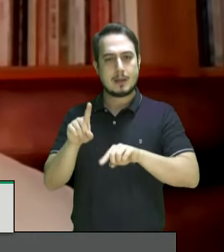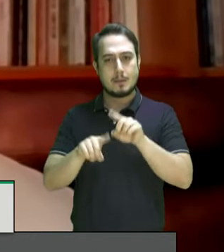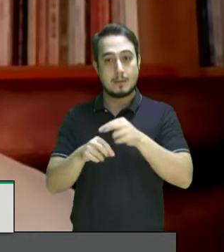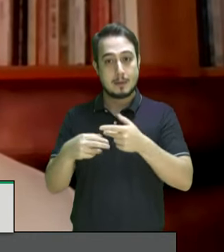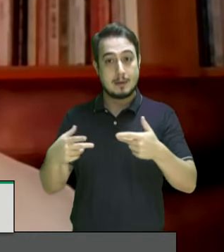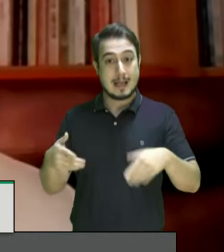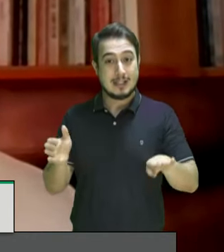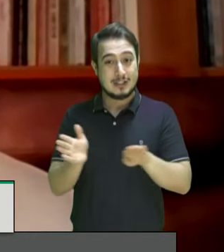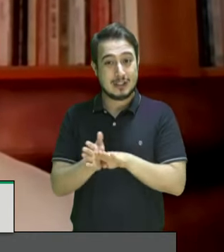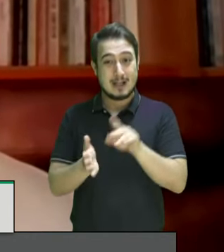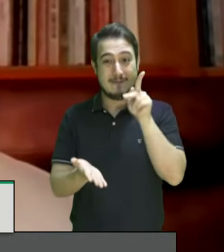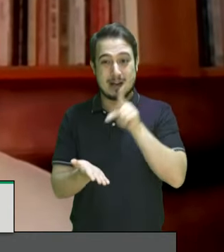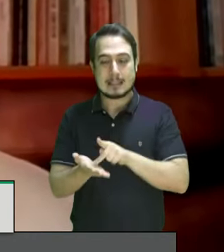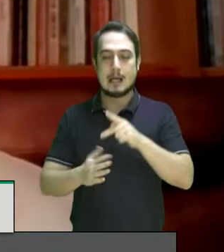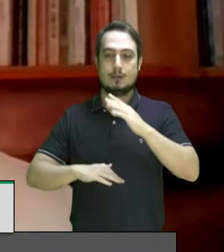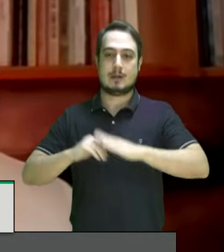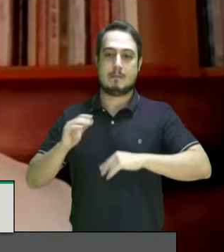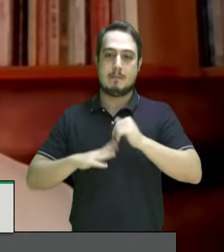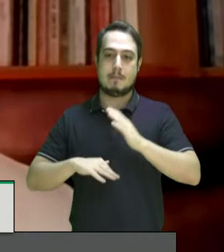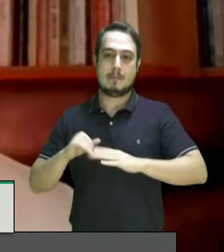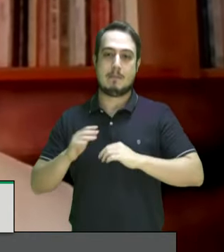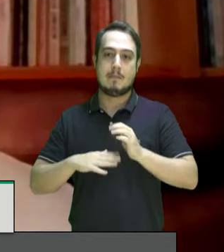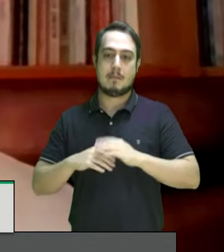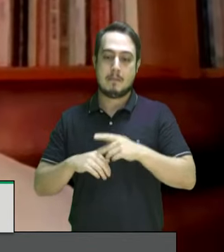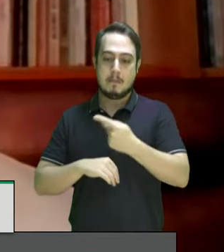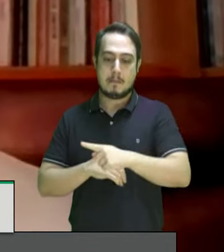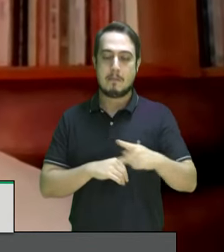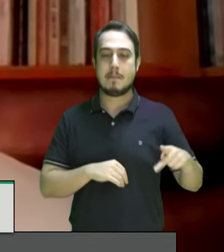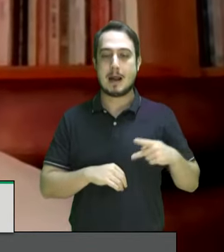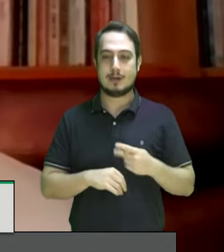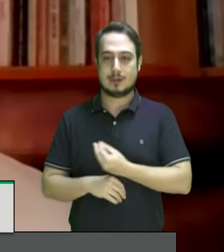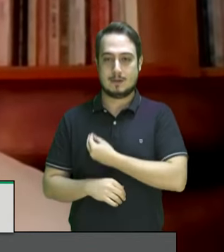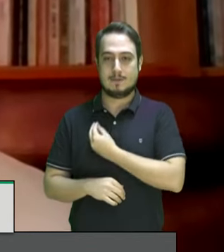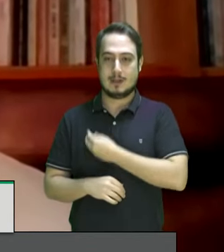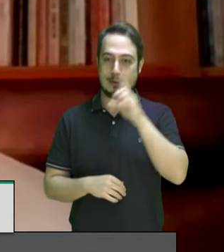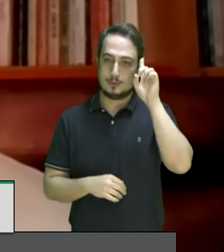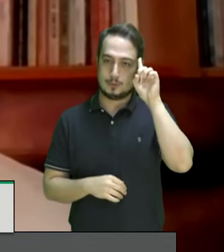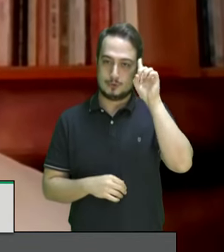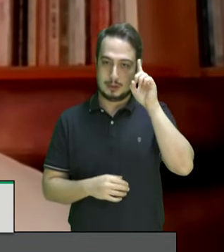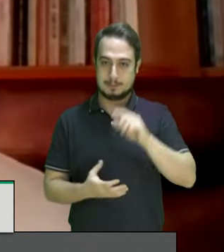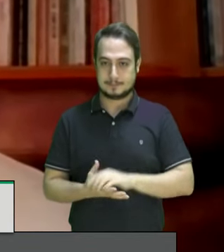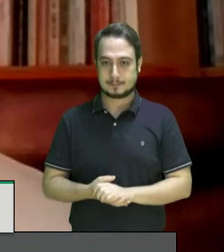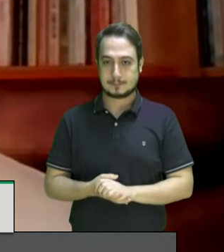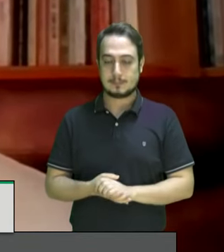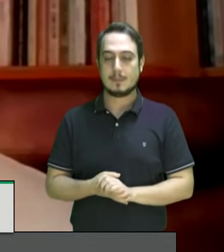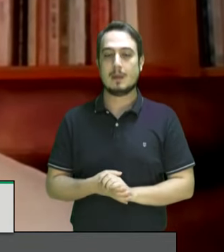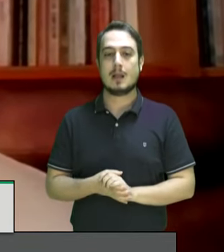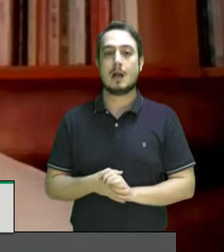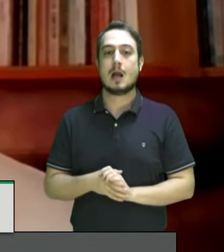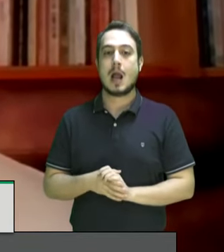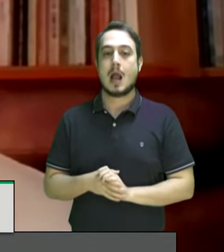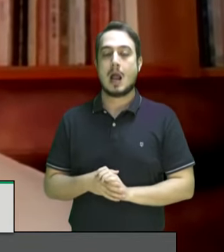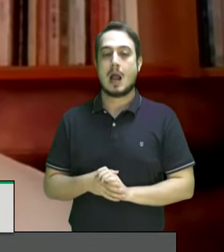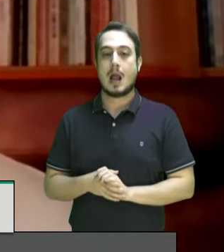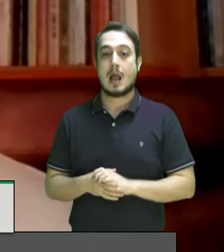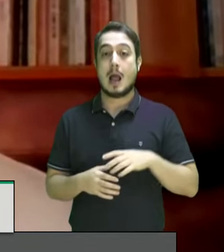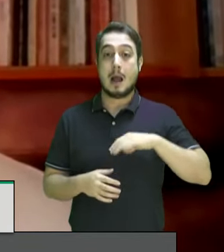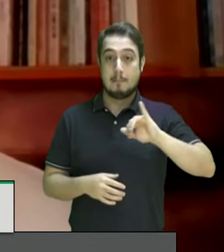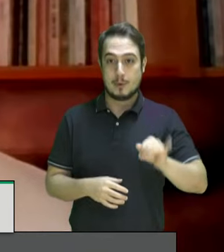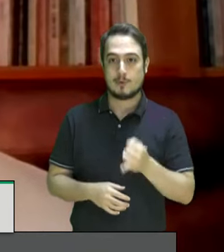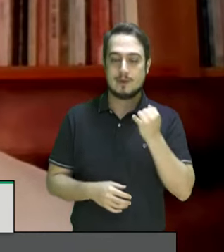a prática, indudablemente isso está vigente. En esse contexto, quero aprovechar a oportunidade para